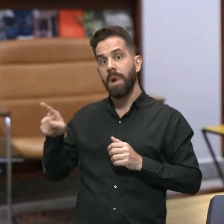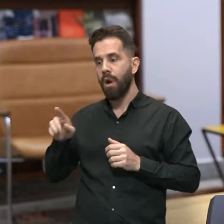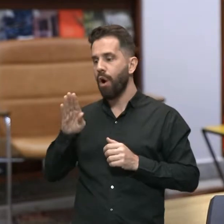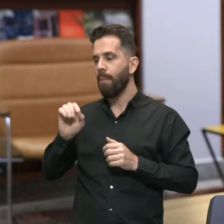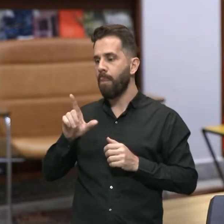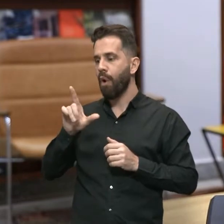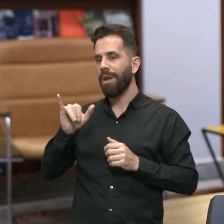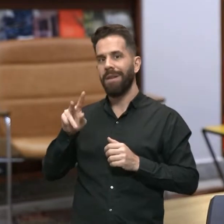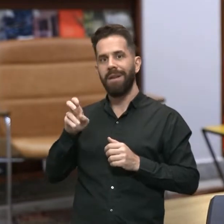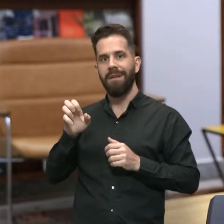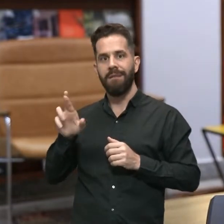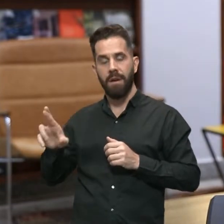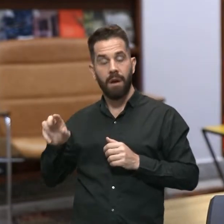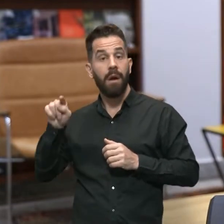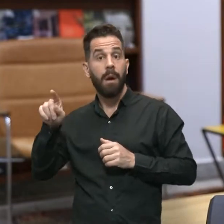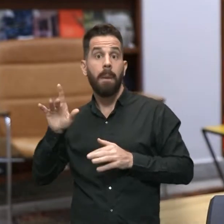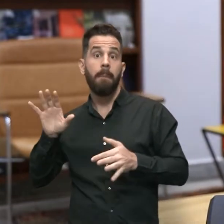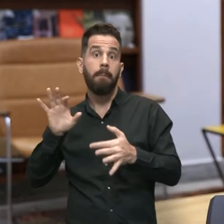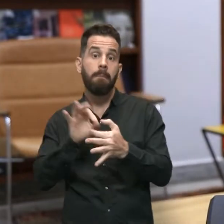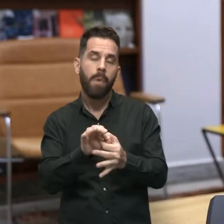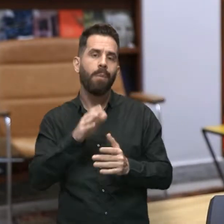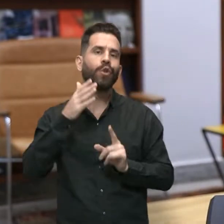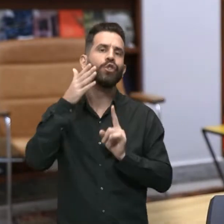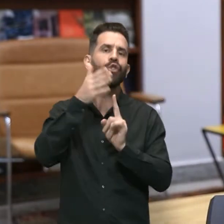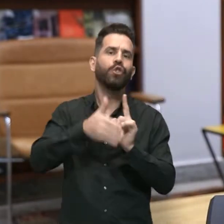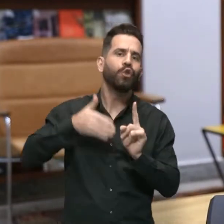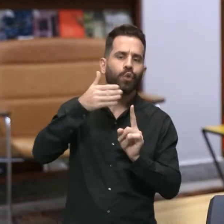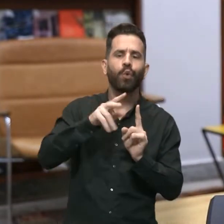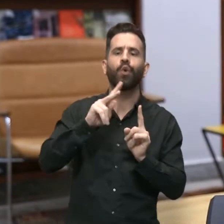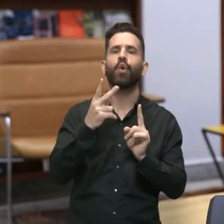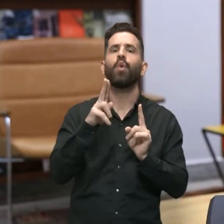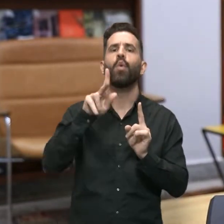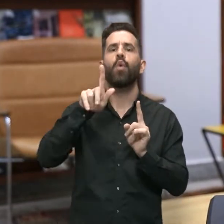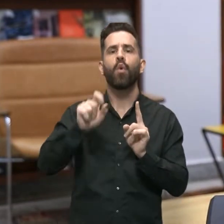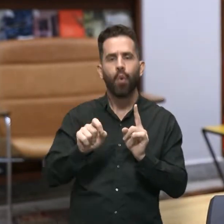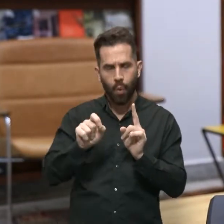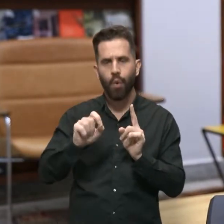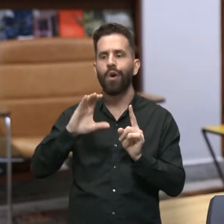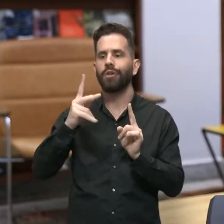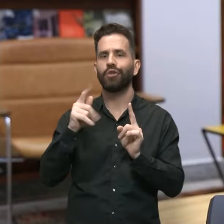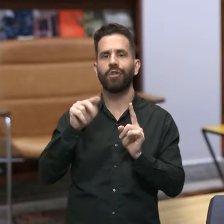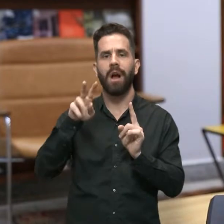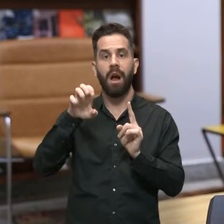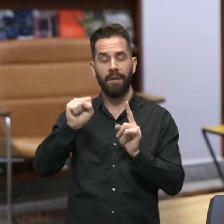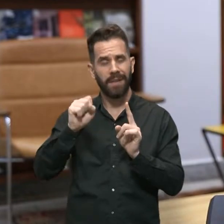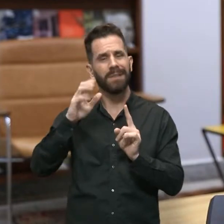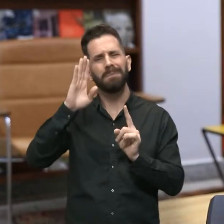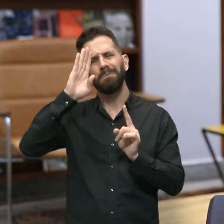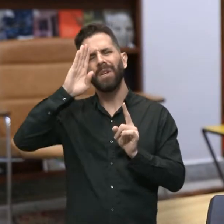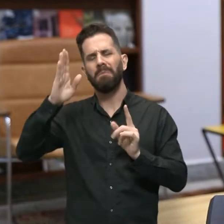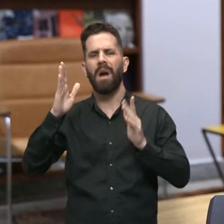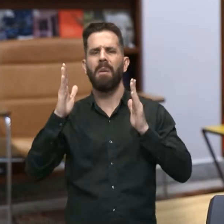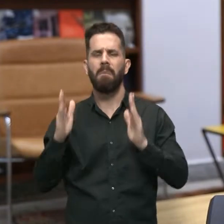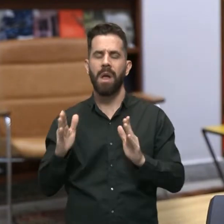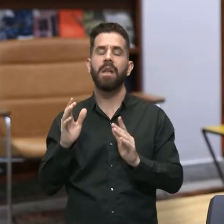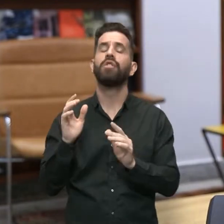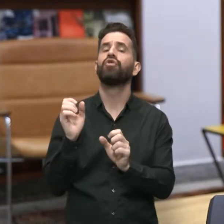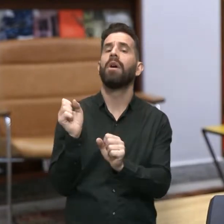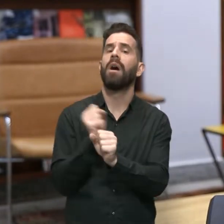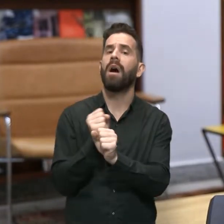de Hugo Chávez. A reflexão é feita principalmente em relação ao ano de 1999,